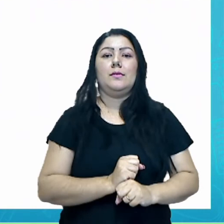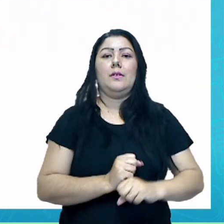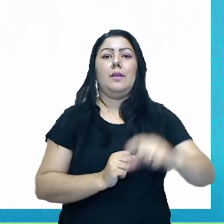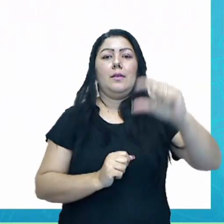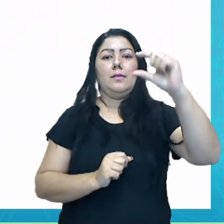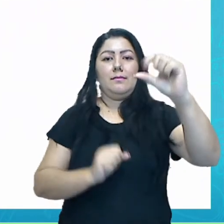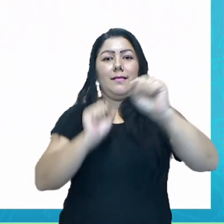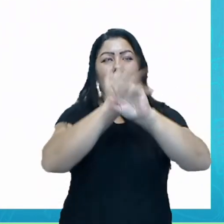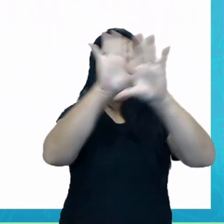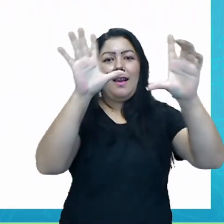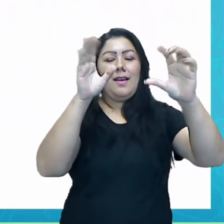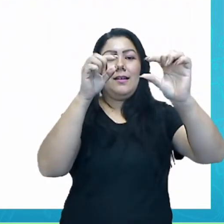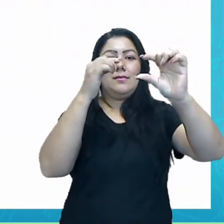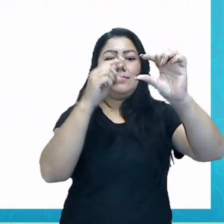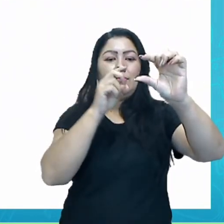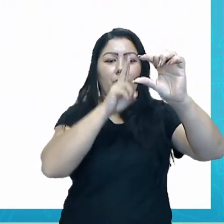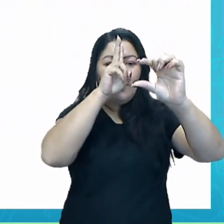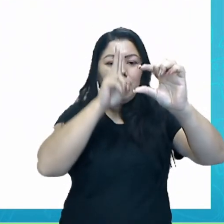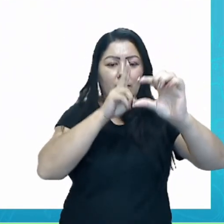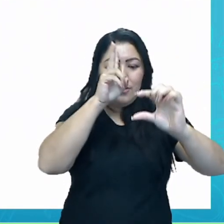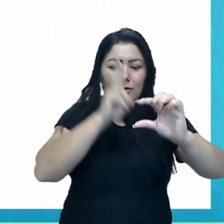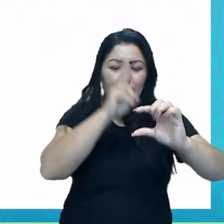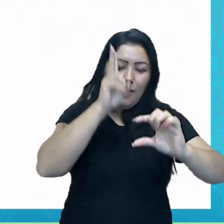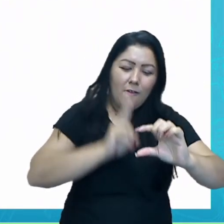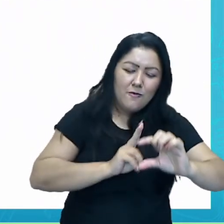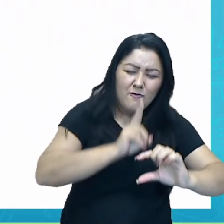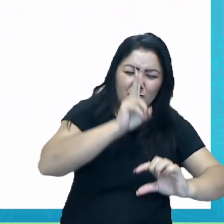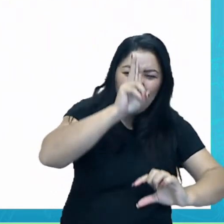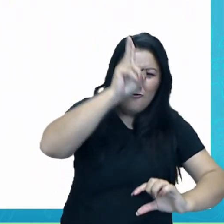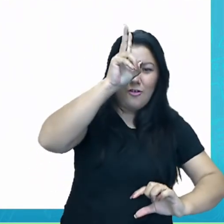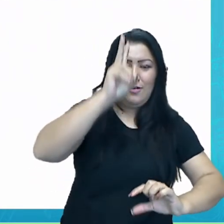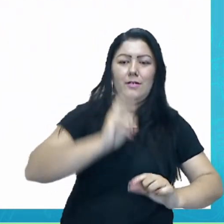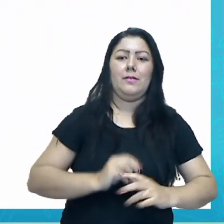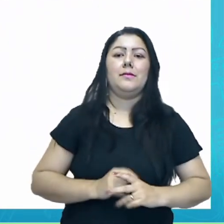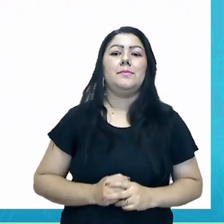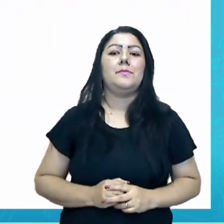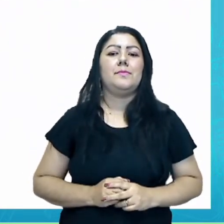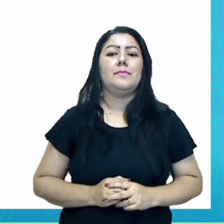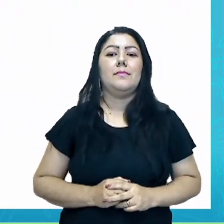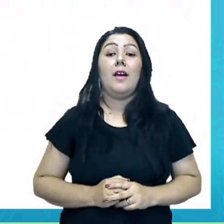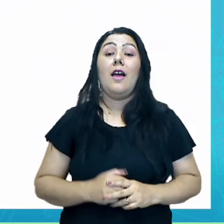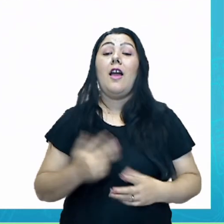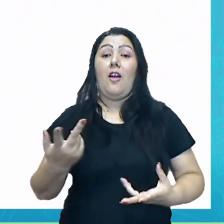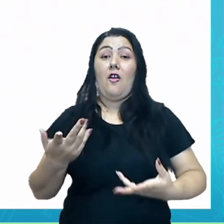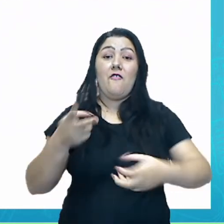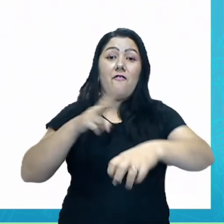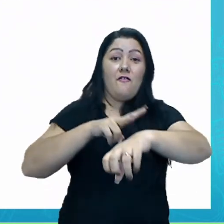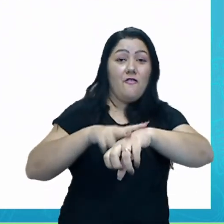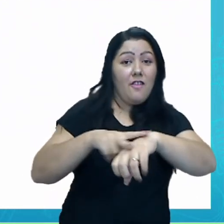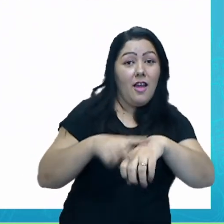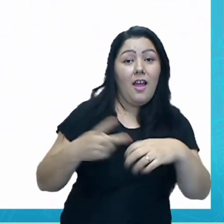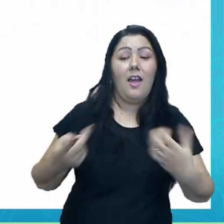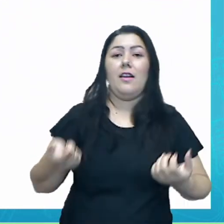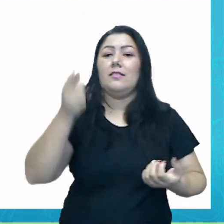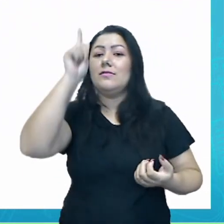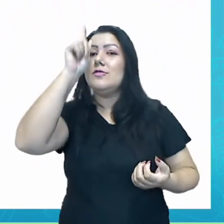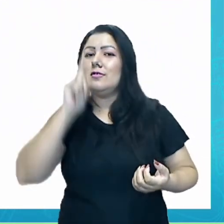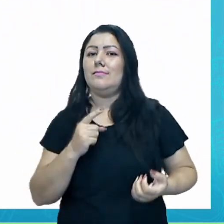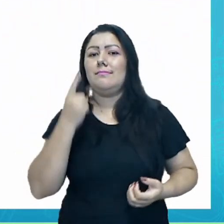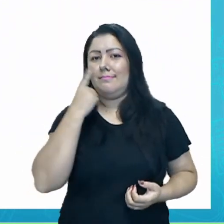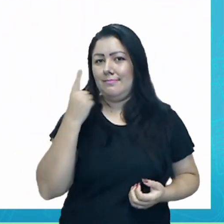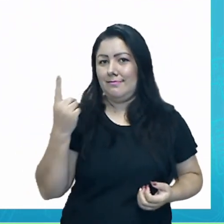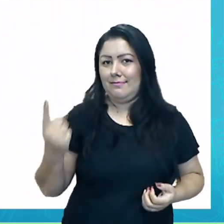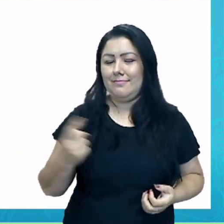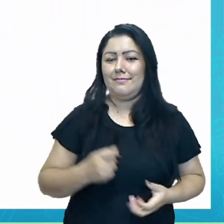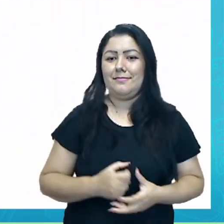nuances do verde e o amarelo. Olha só a grande variedade que vem da cor primária, que é